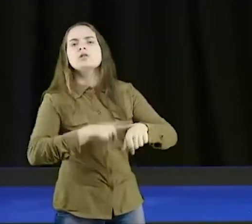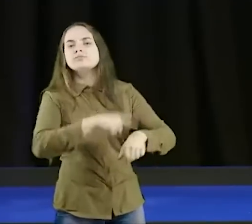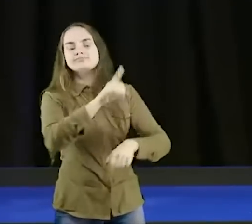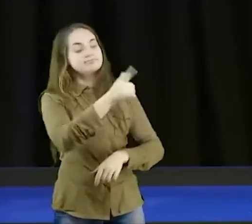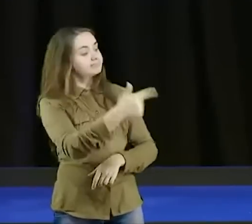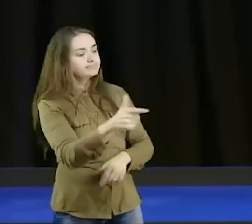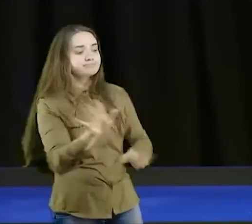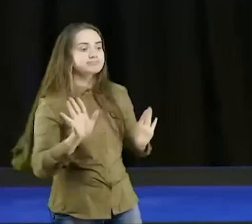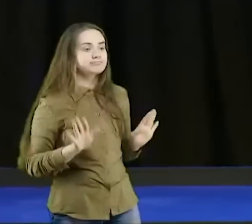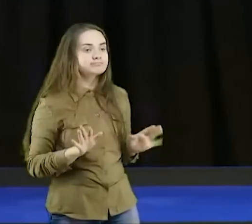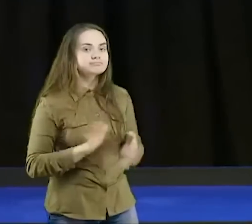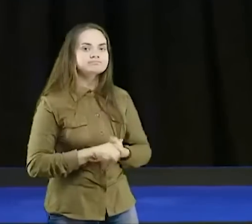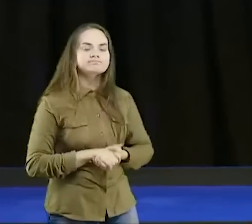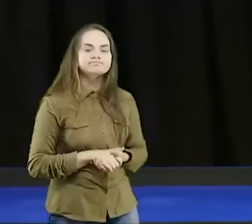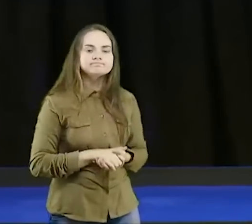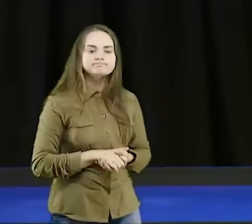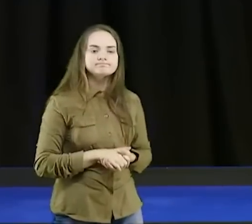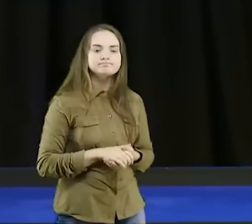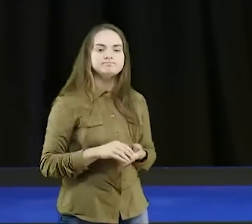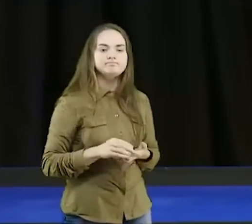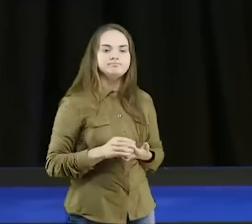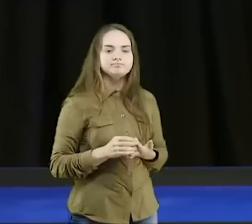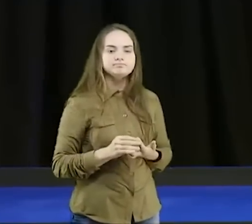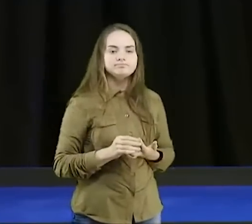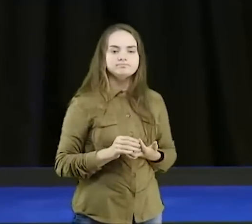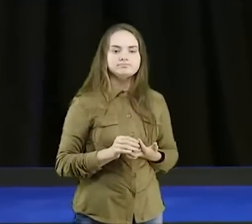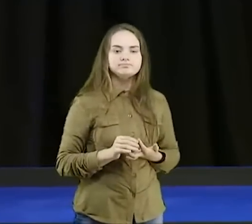porque tem gente que abusa, e vai abusar de você,